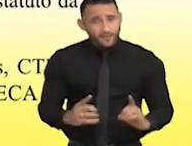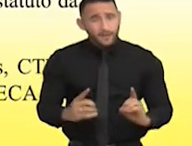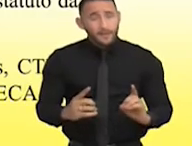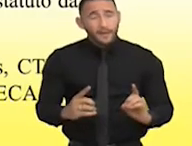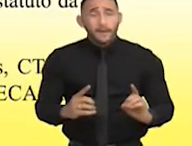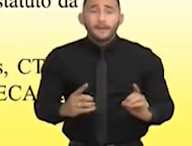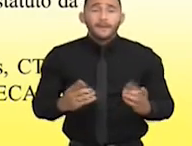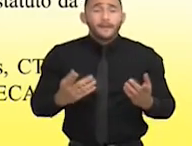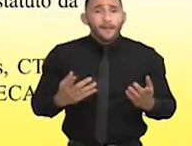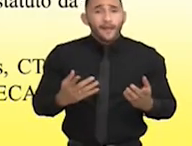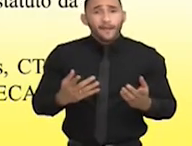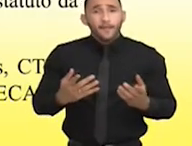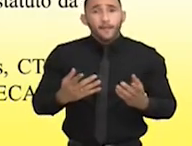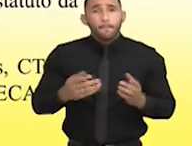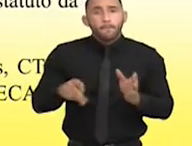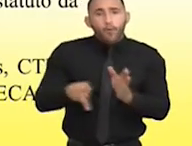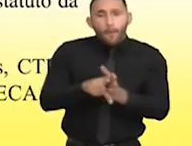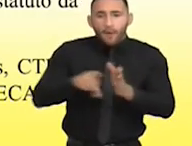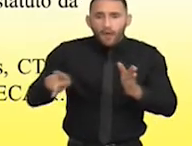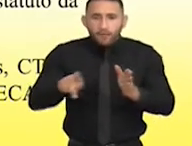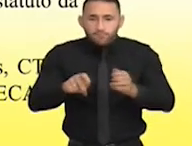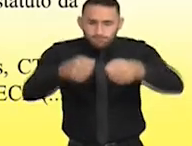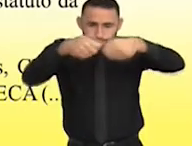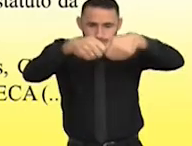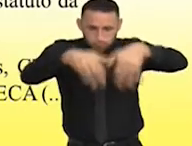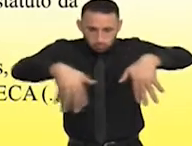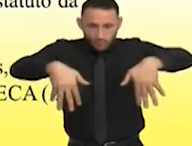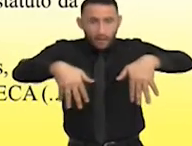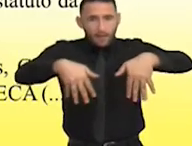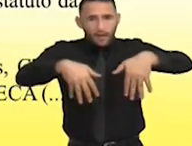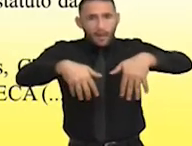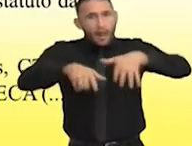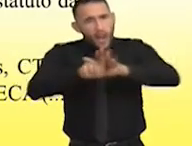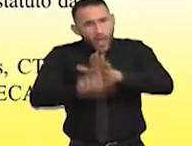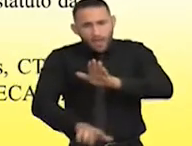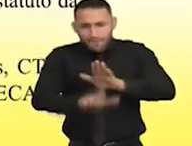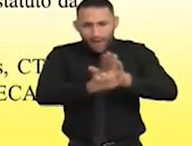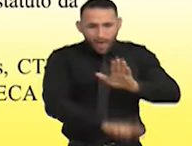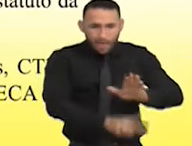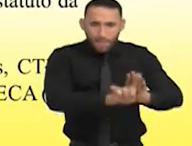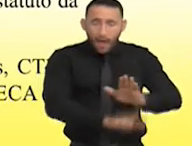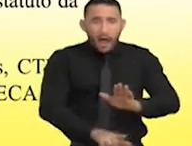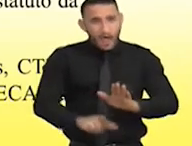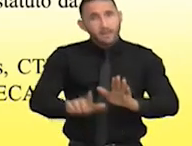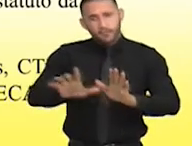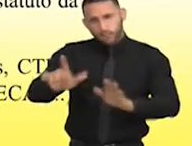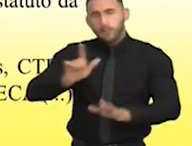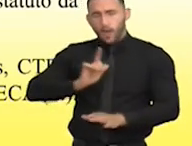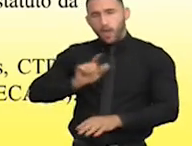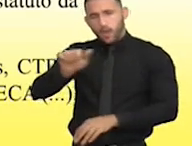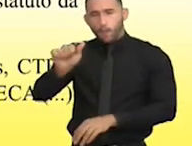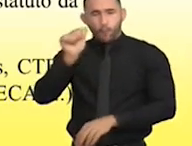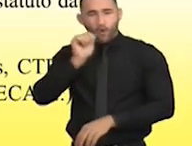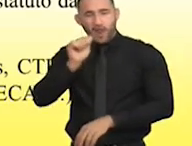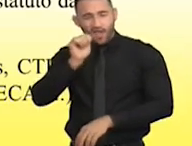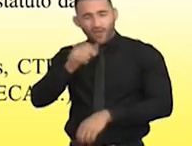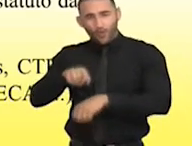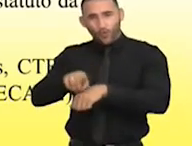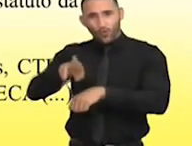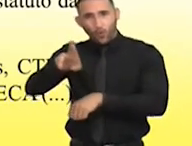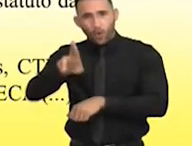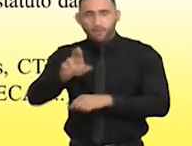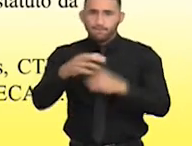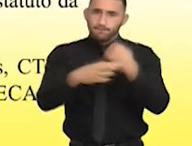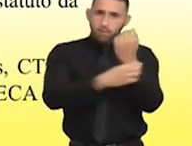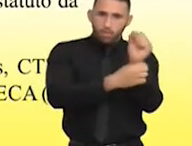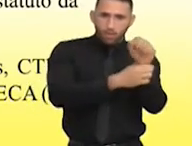deficiência na nossa pirâmide de leis. Claro que, assim como a nossa doutora fisioterapeuta, não sei se esse é o pronome de tratamento para